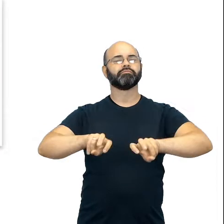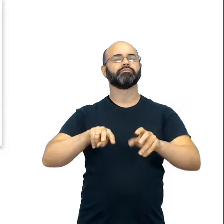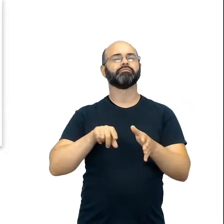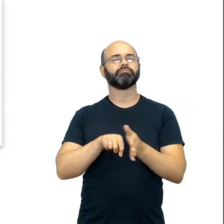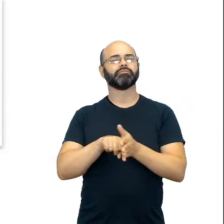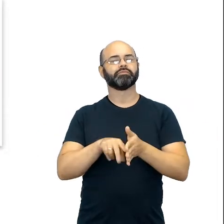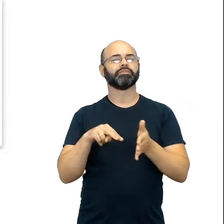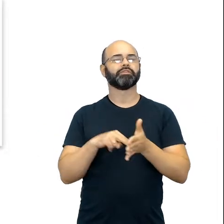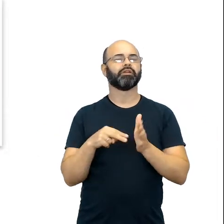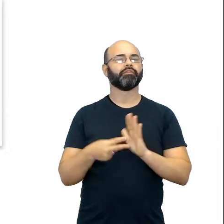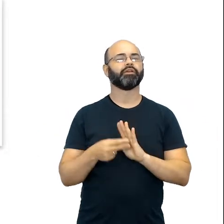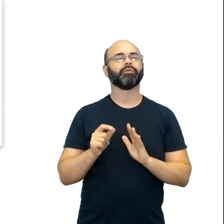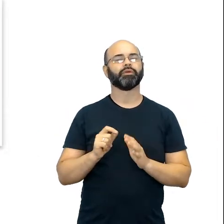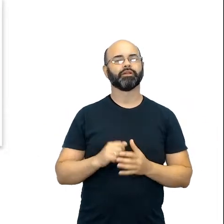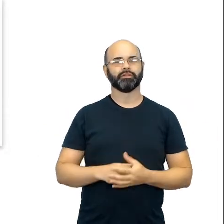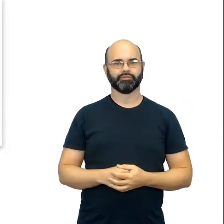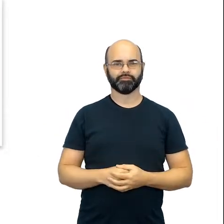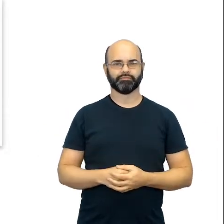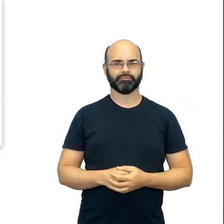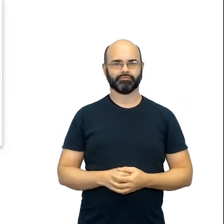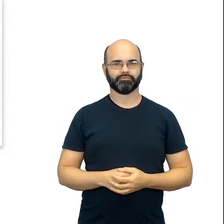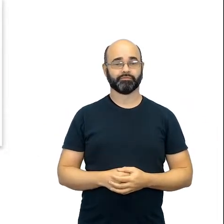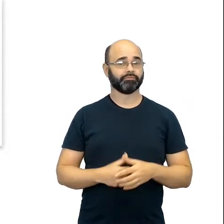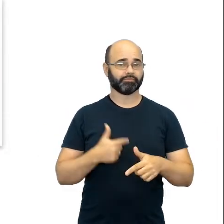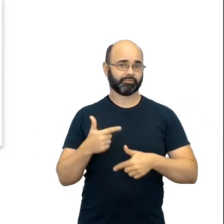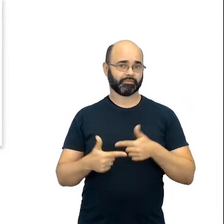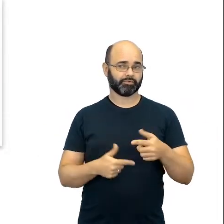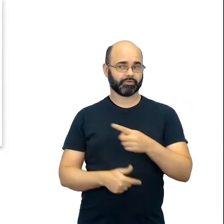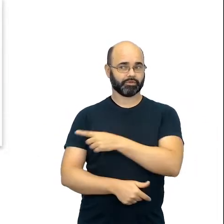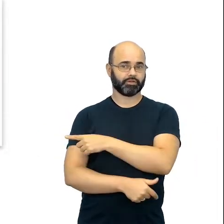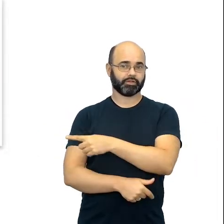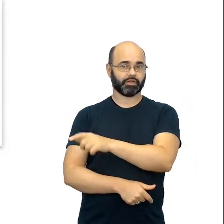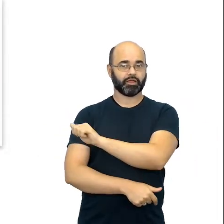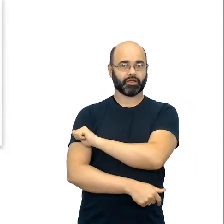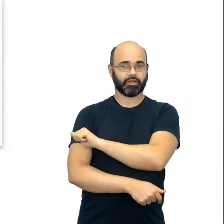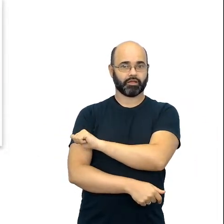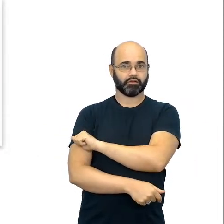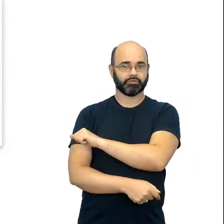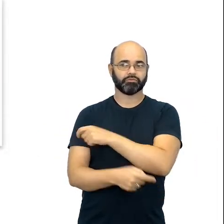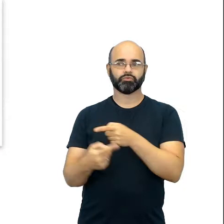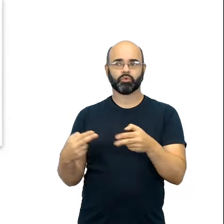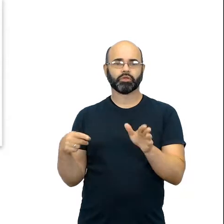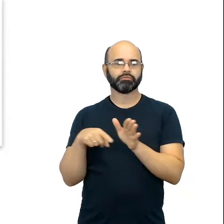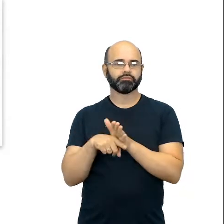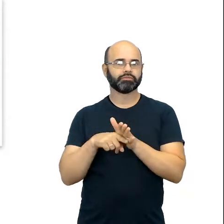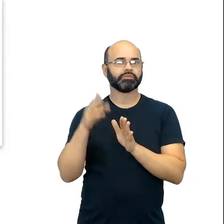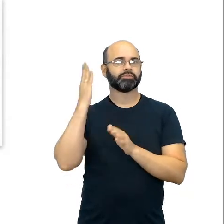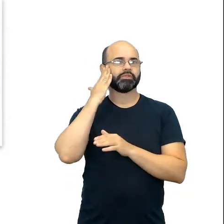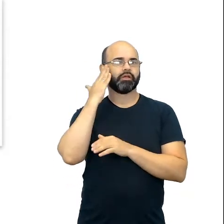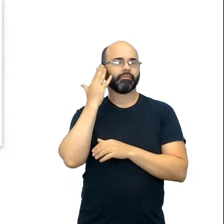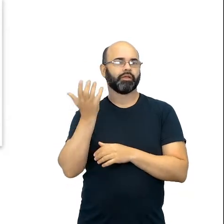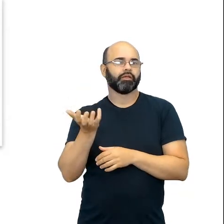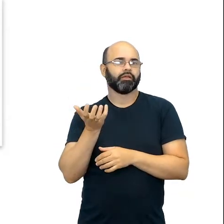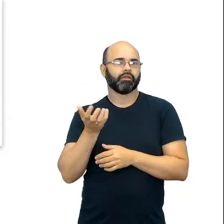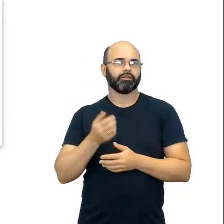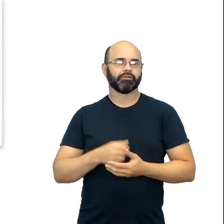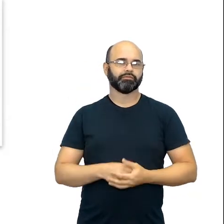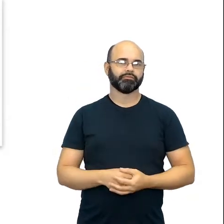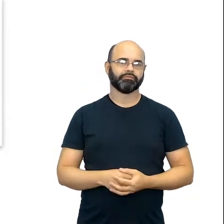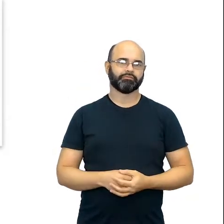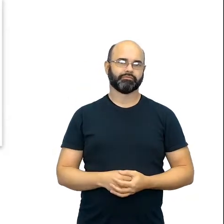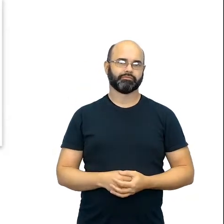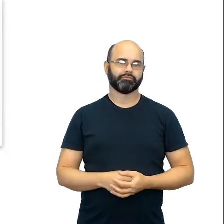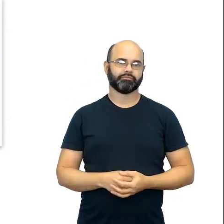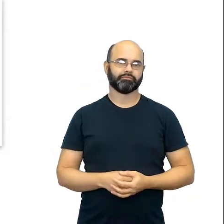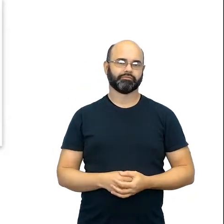em que o aluno, ele procura saber de algo. É claro que o professor, apesar de algumas pessoas